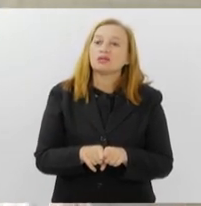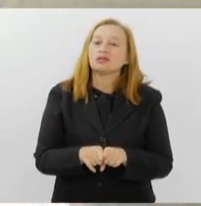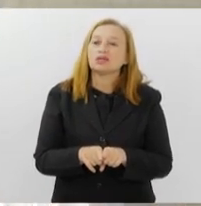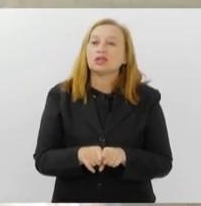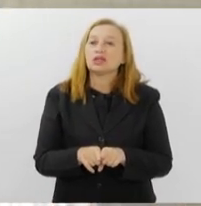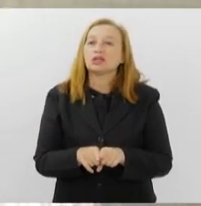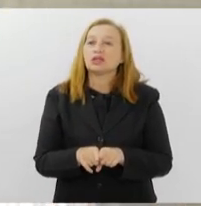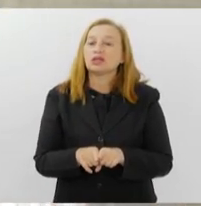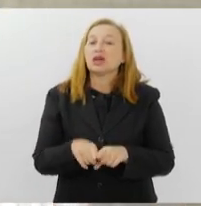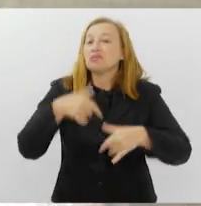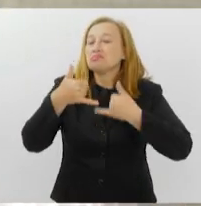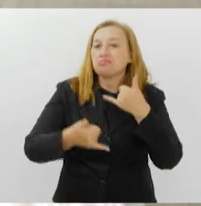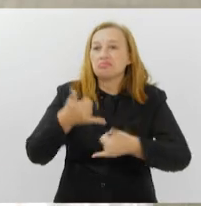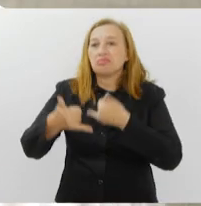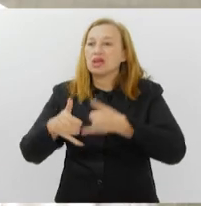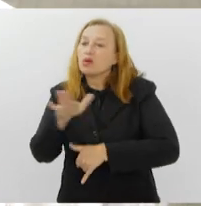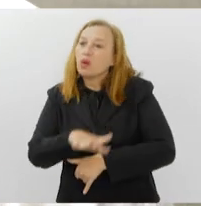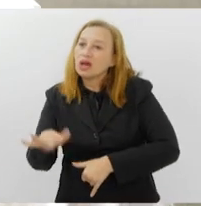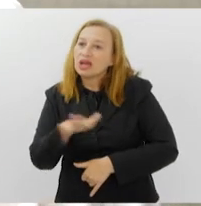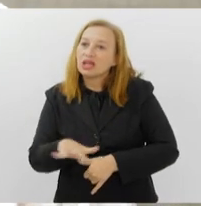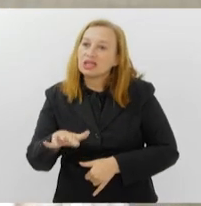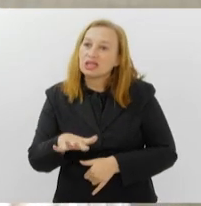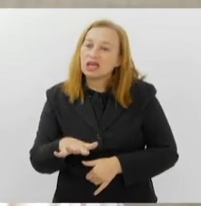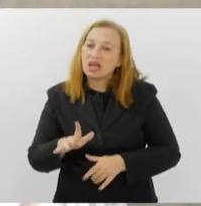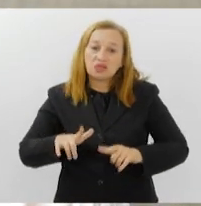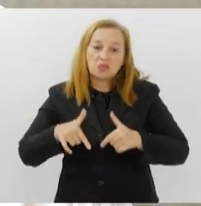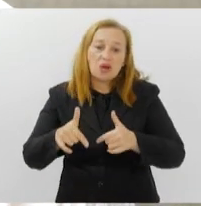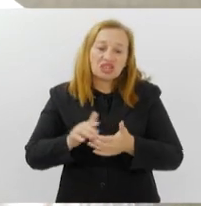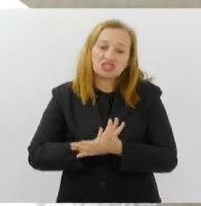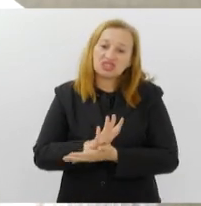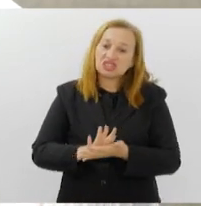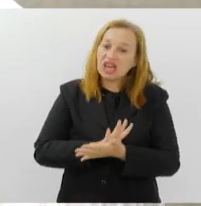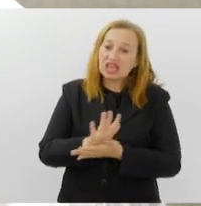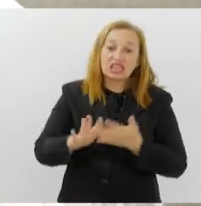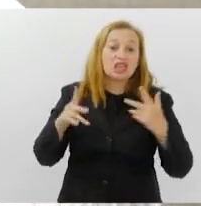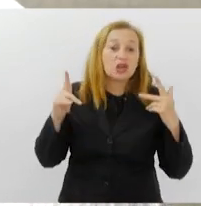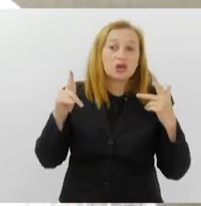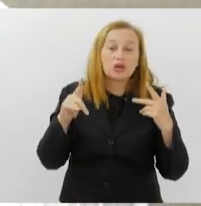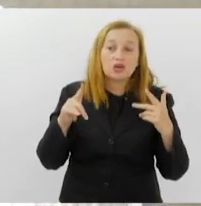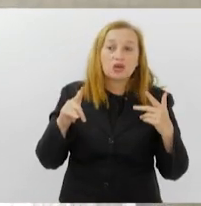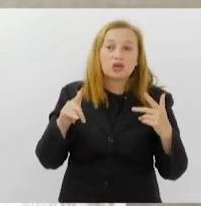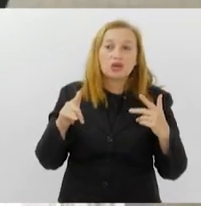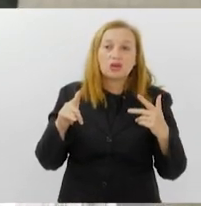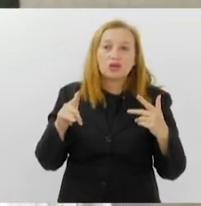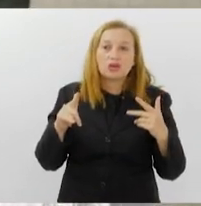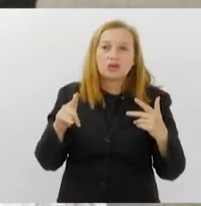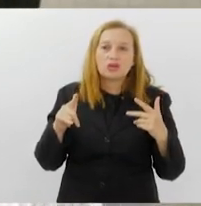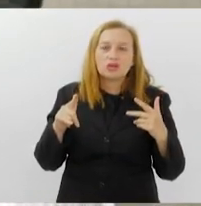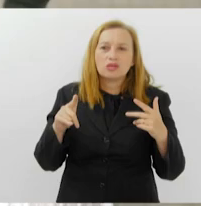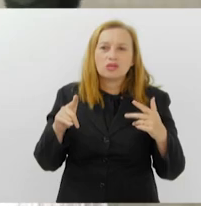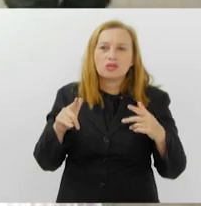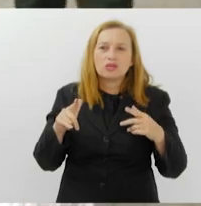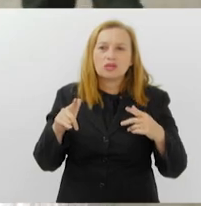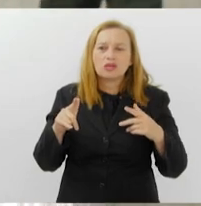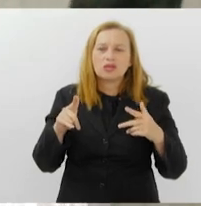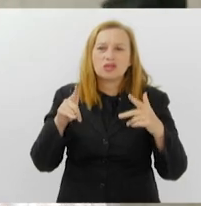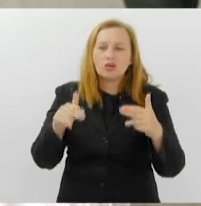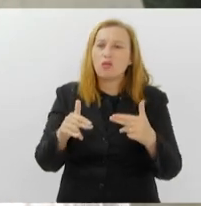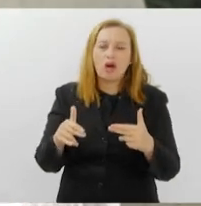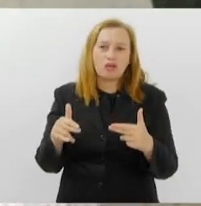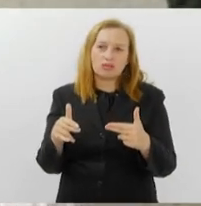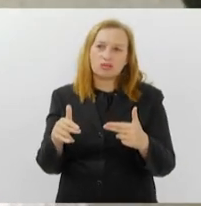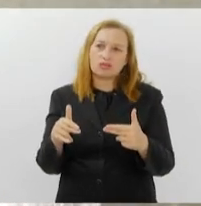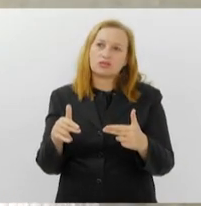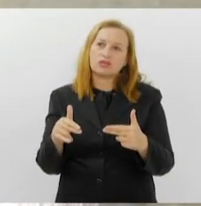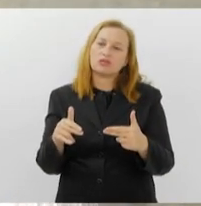criança, brinca com ela e ela não reage com a mesma sintonia que